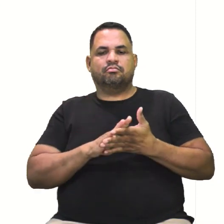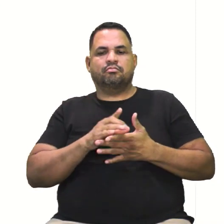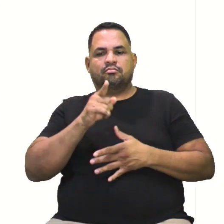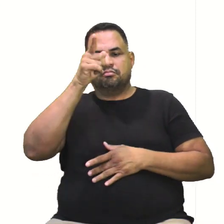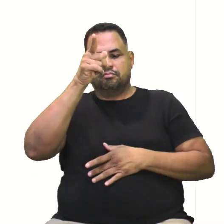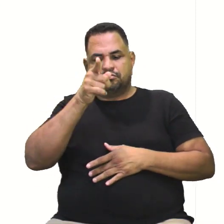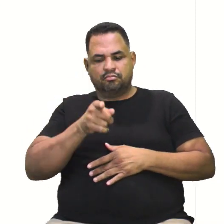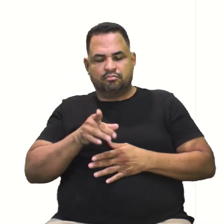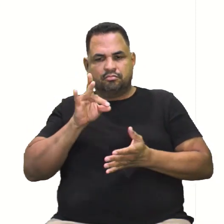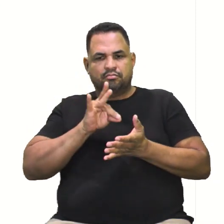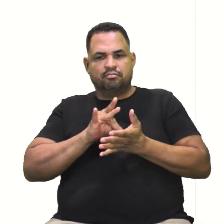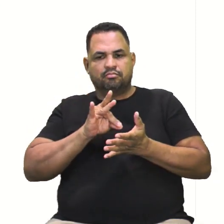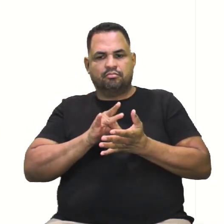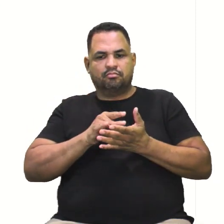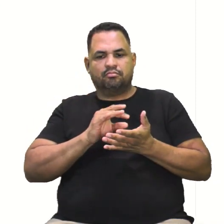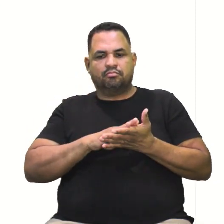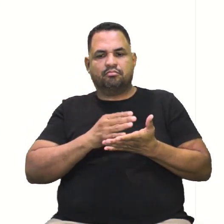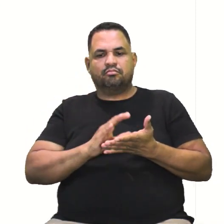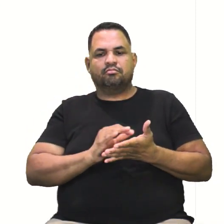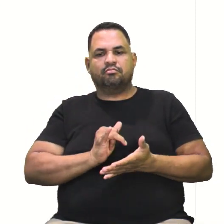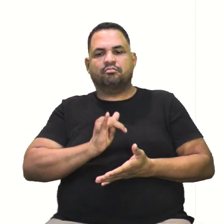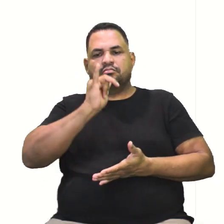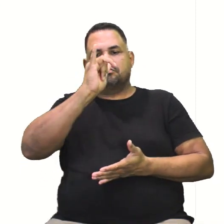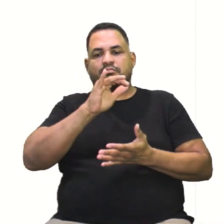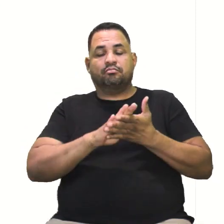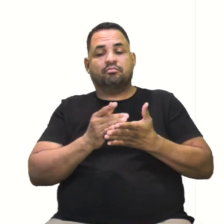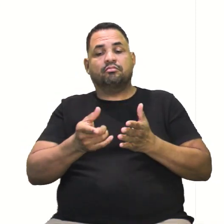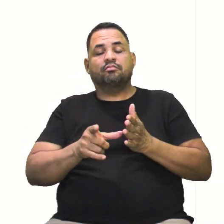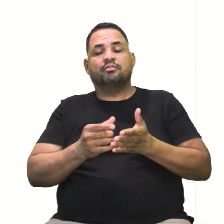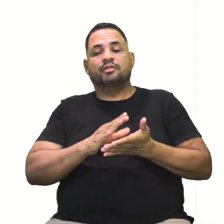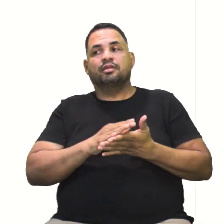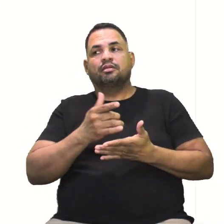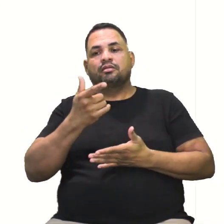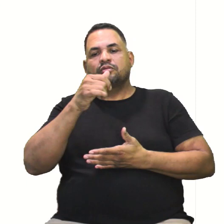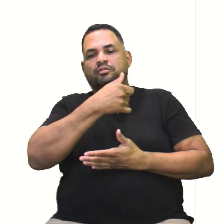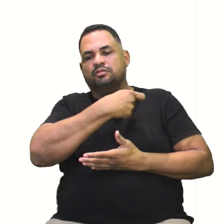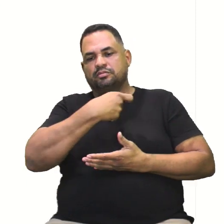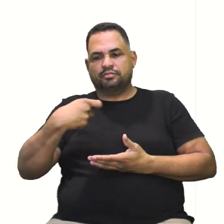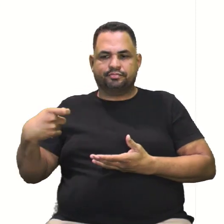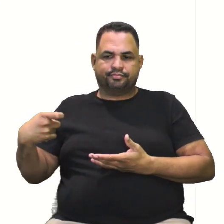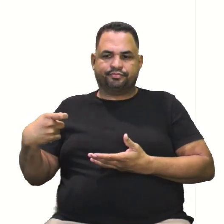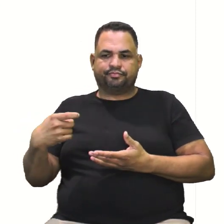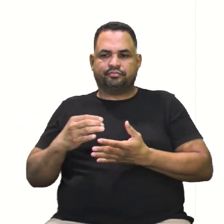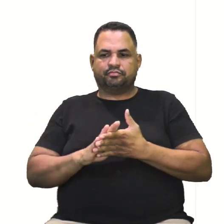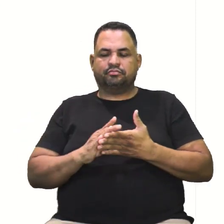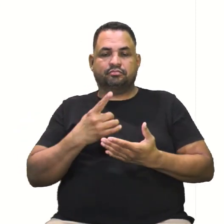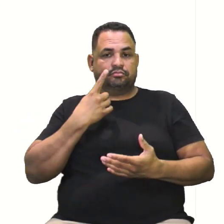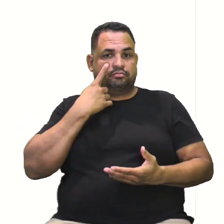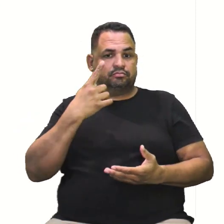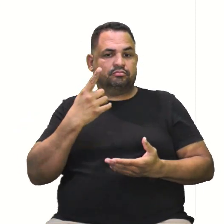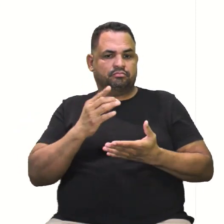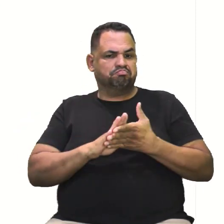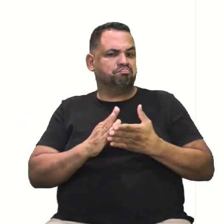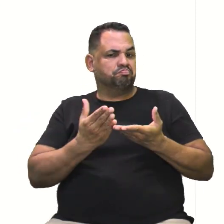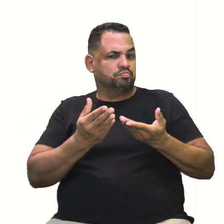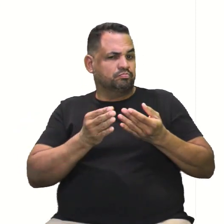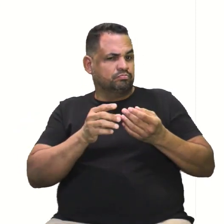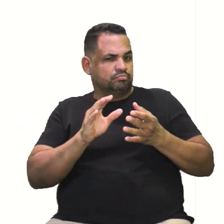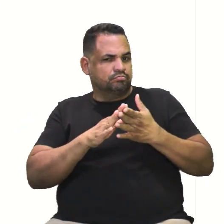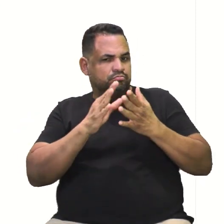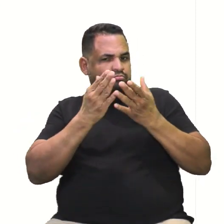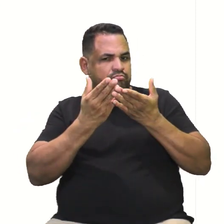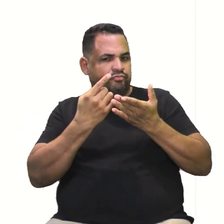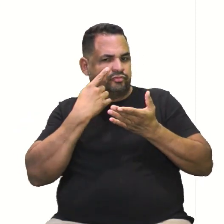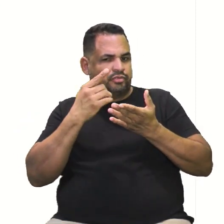real em Y e a anterior tem eixo real em X. E é bom que você observe bem as diferenças, porque só